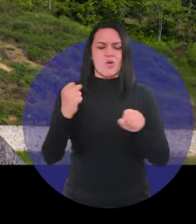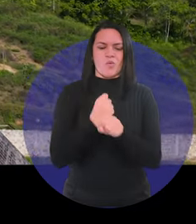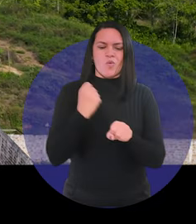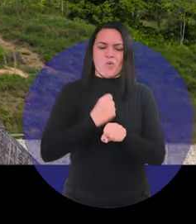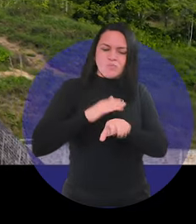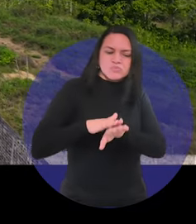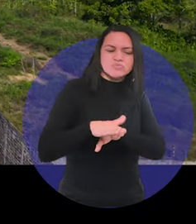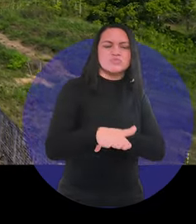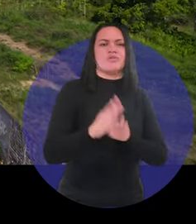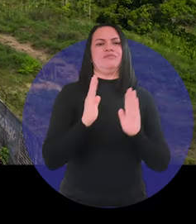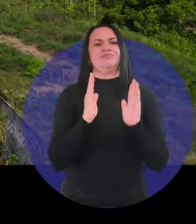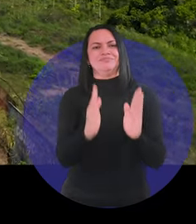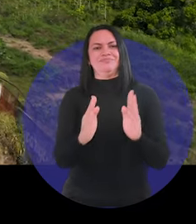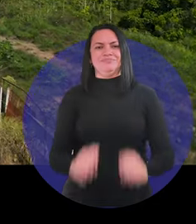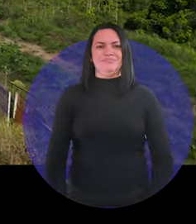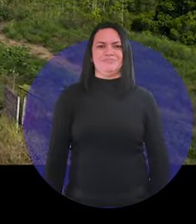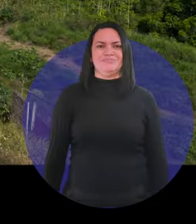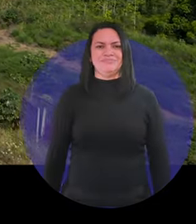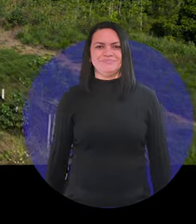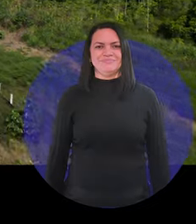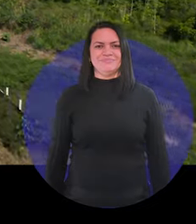construção da estrada.